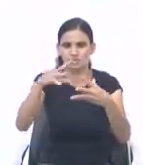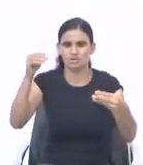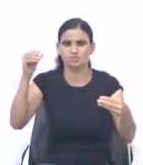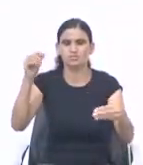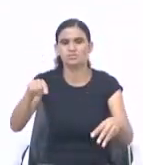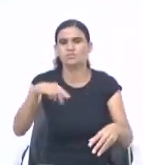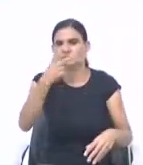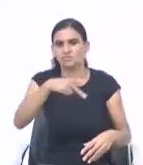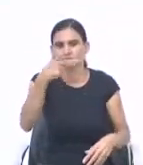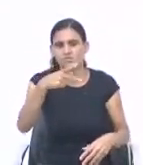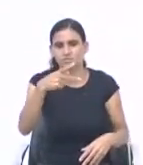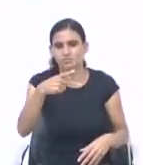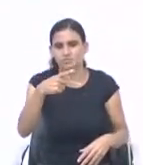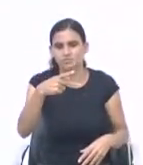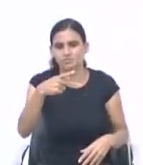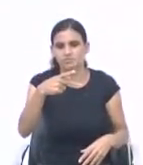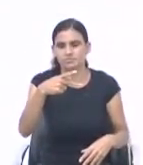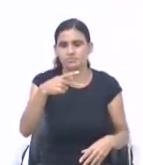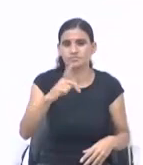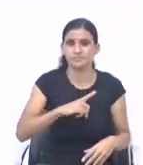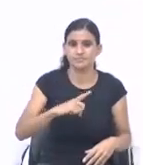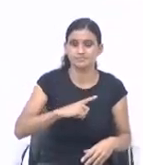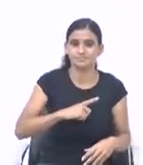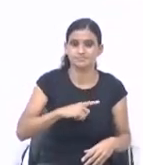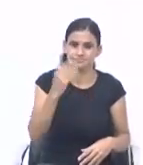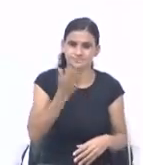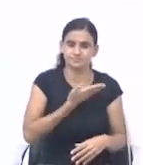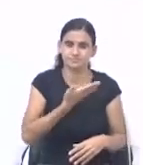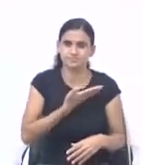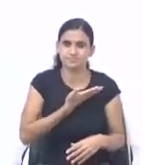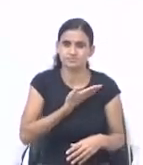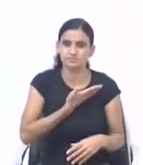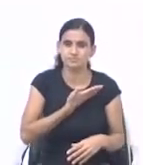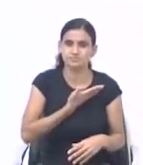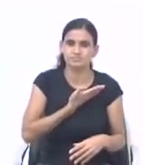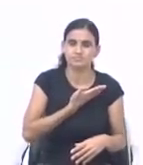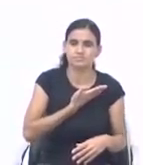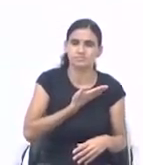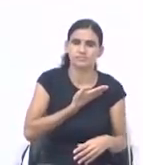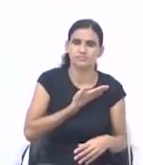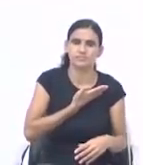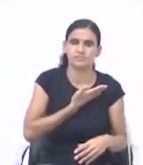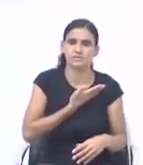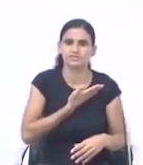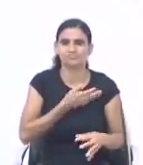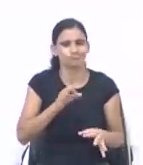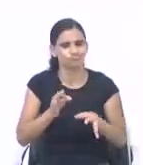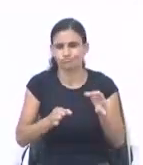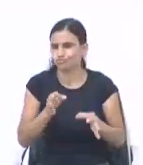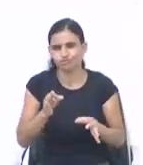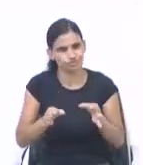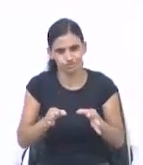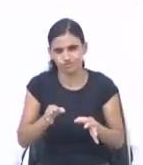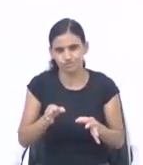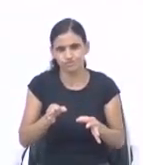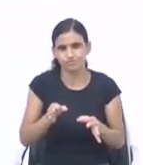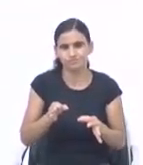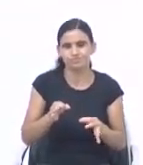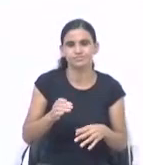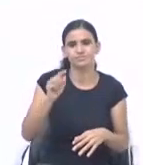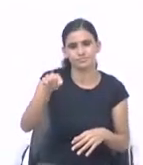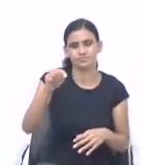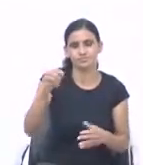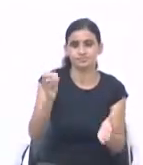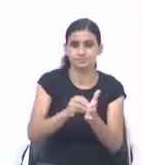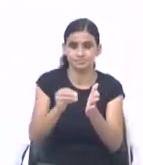E vos digo. Grangeai amigos. Com as riquezas da injustiça. Para que quando estas. Vos faltarem.